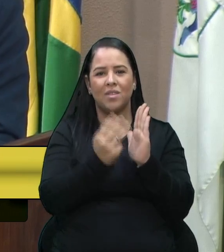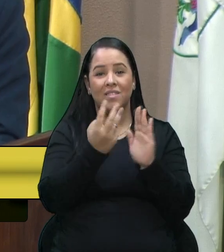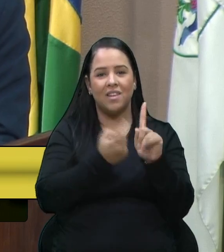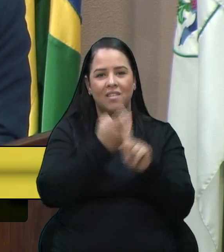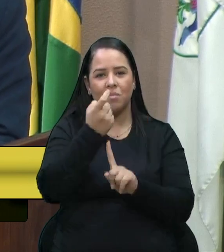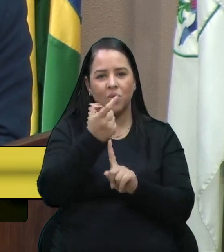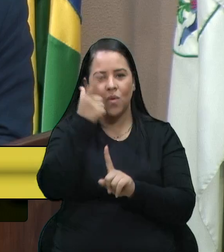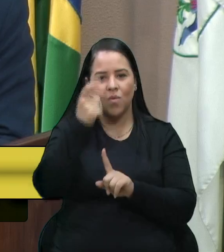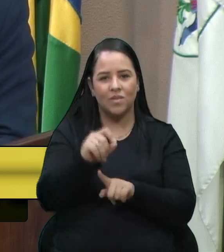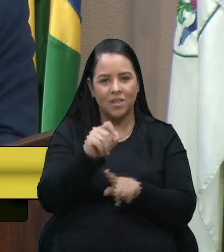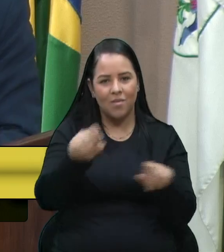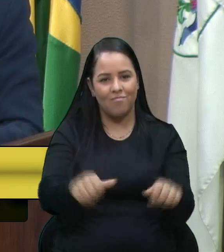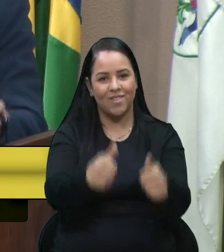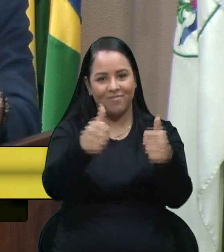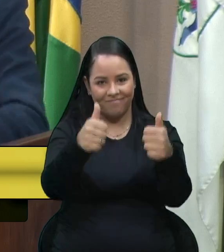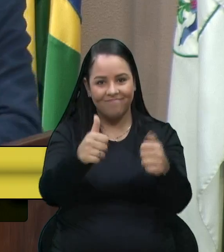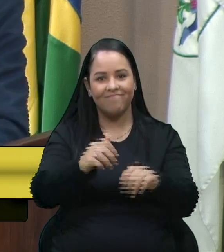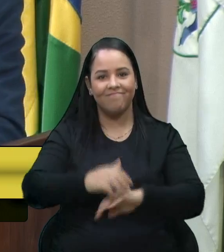estas melhorias.